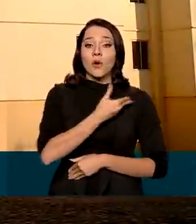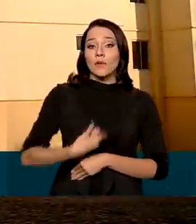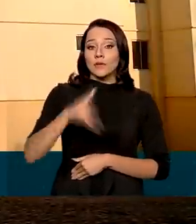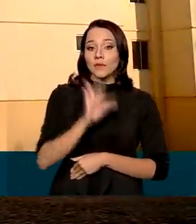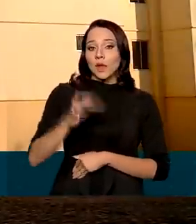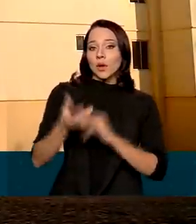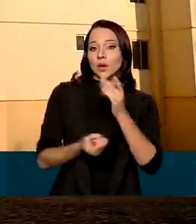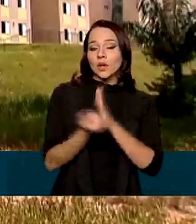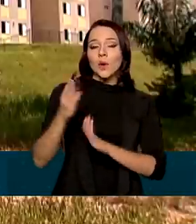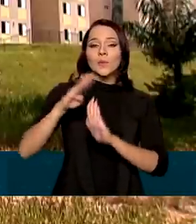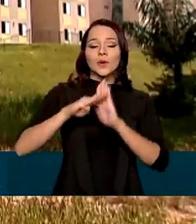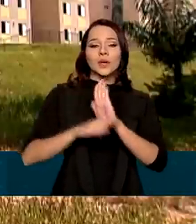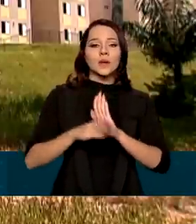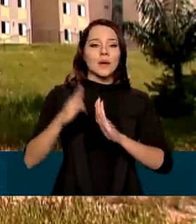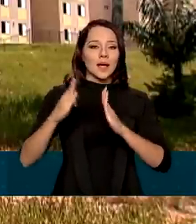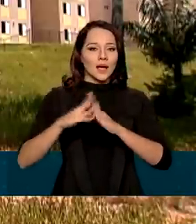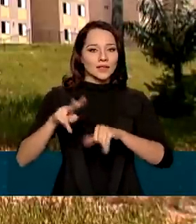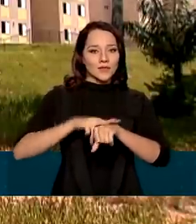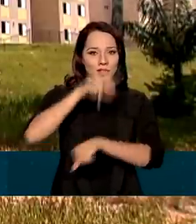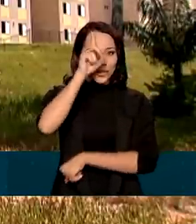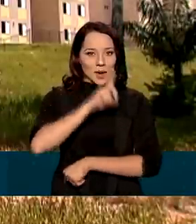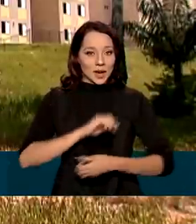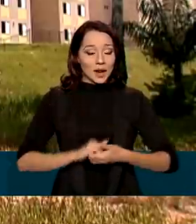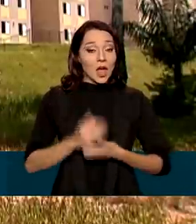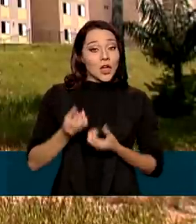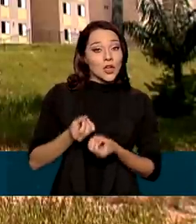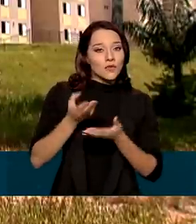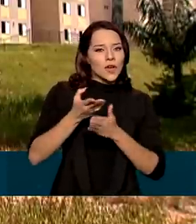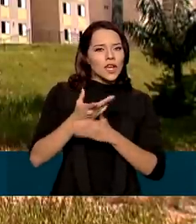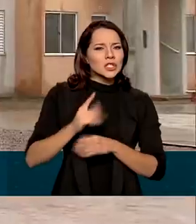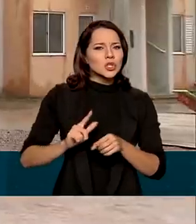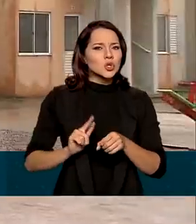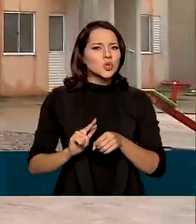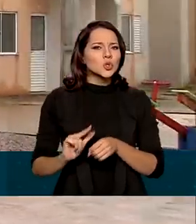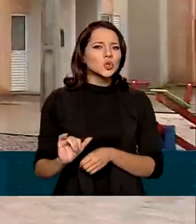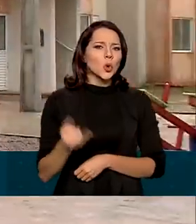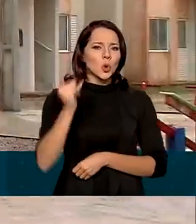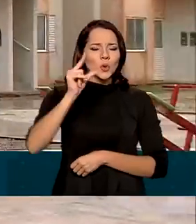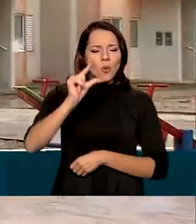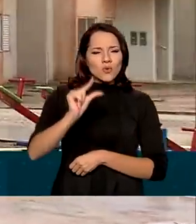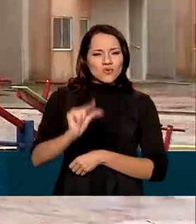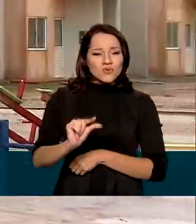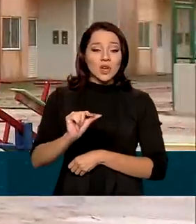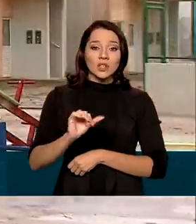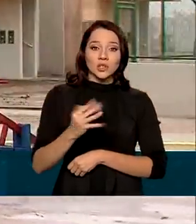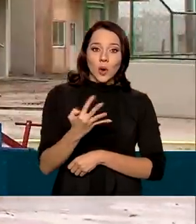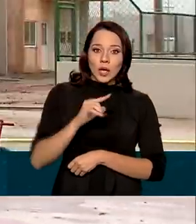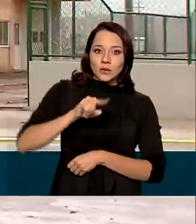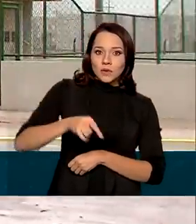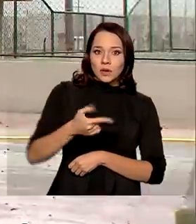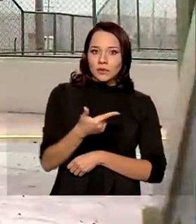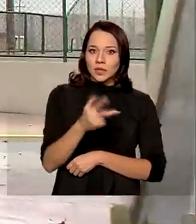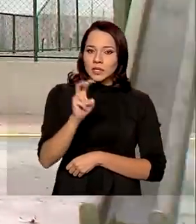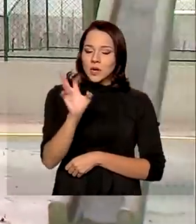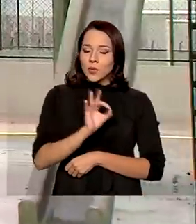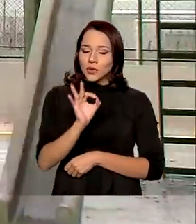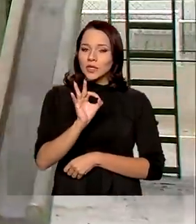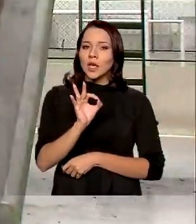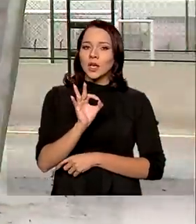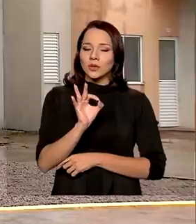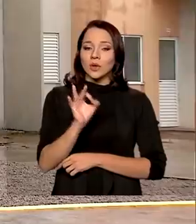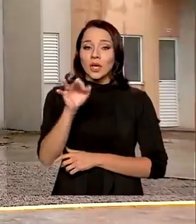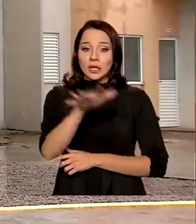criou o programa Casa Verde e Amarela, que oferece os menores juros do mercado, de 4,25%